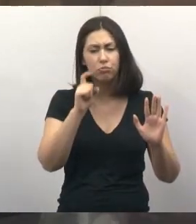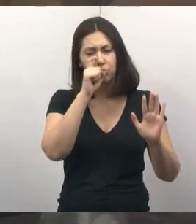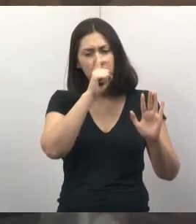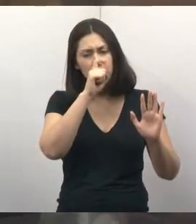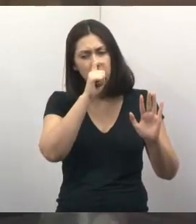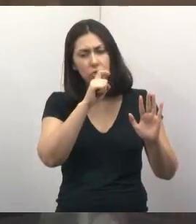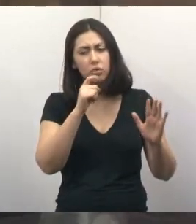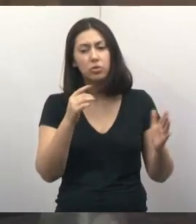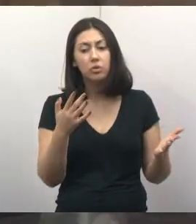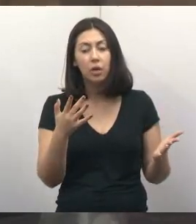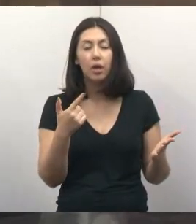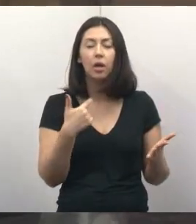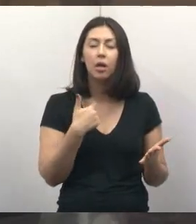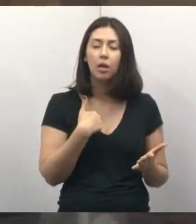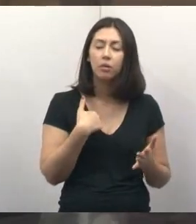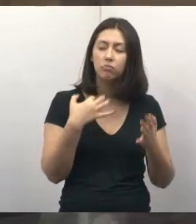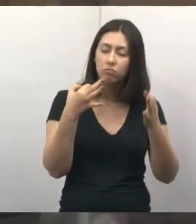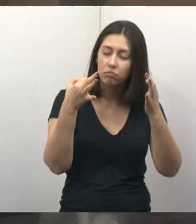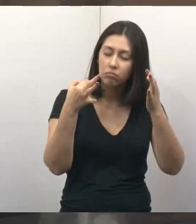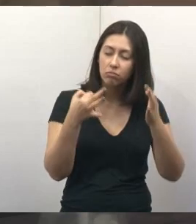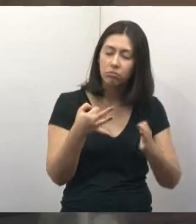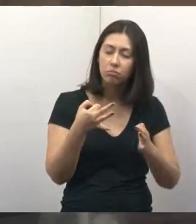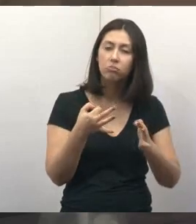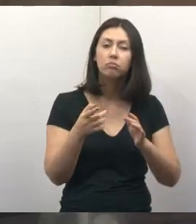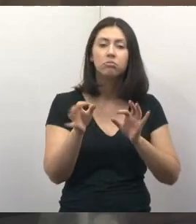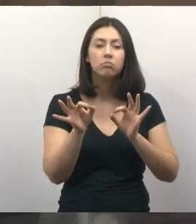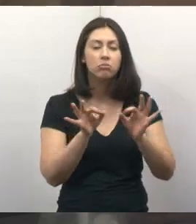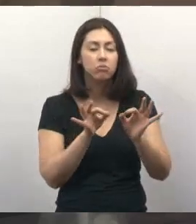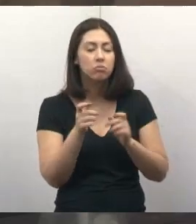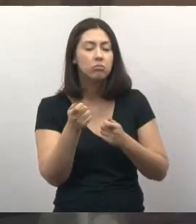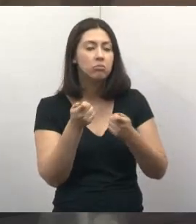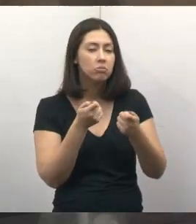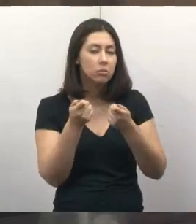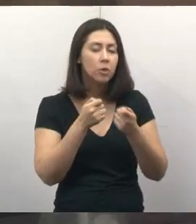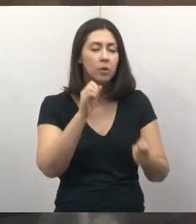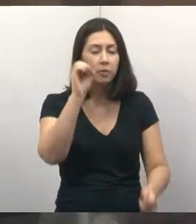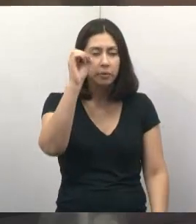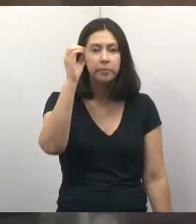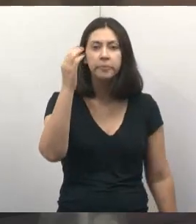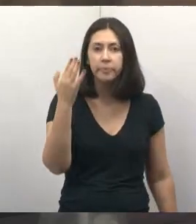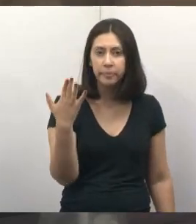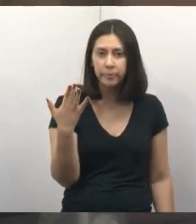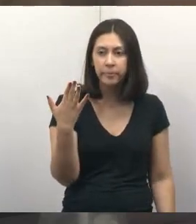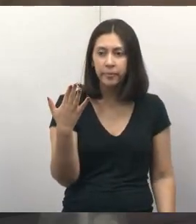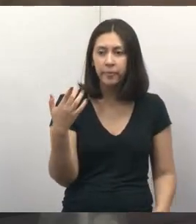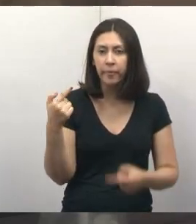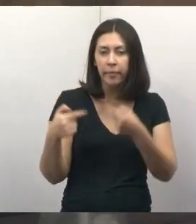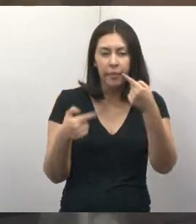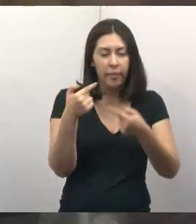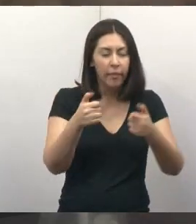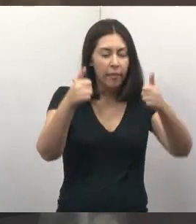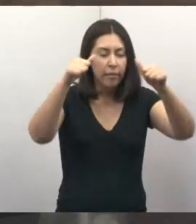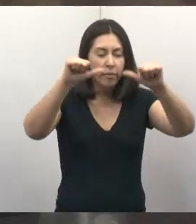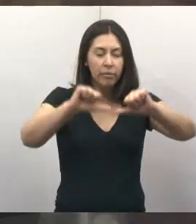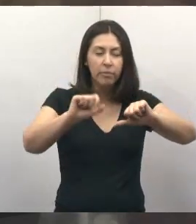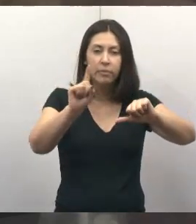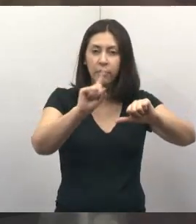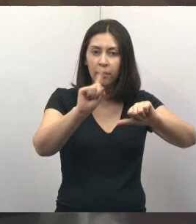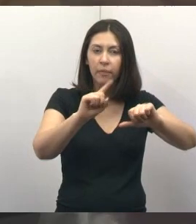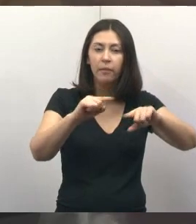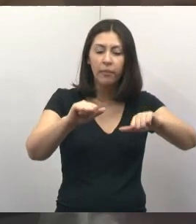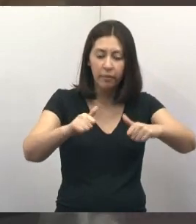Então, eu tenho certeza que o plano diretor será elaborado, eu tenho certeza que isso não será uma discussão negativa, e sim